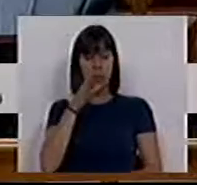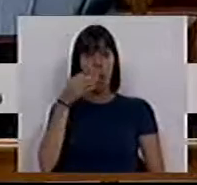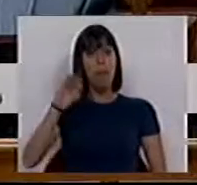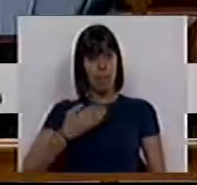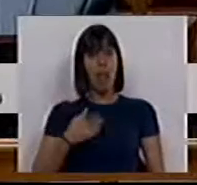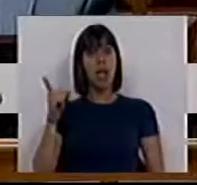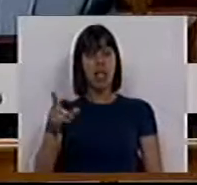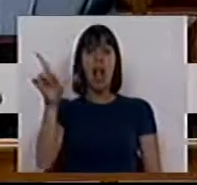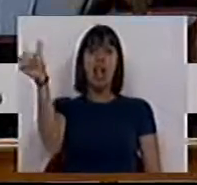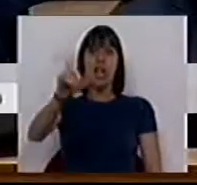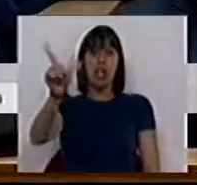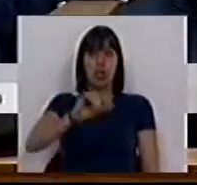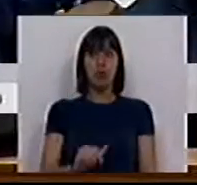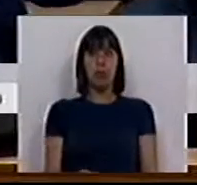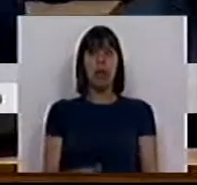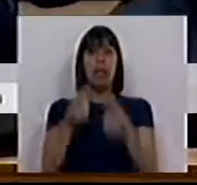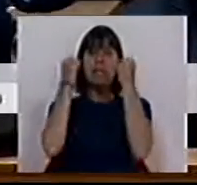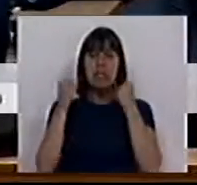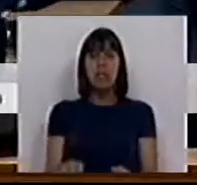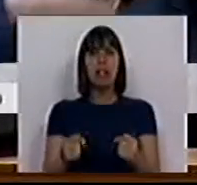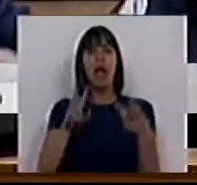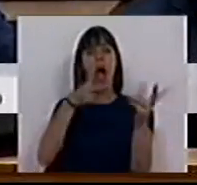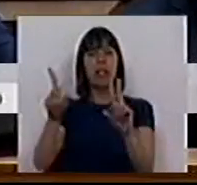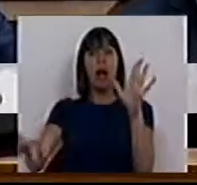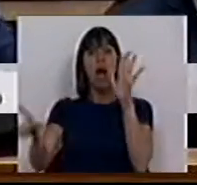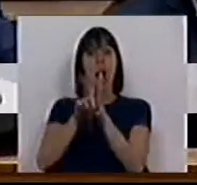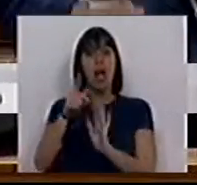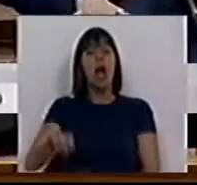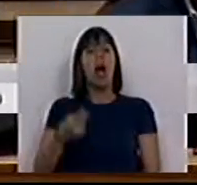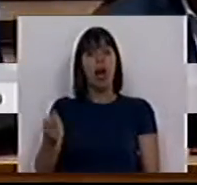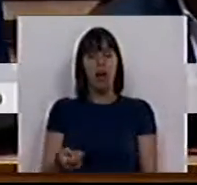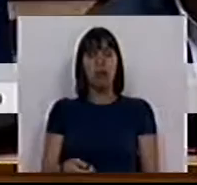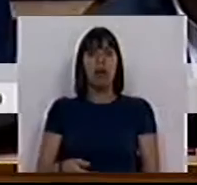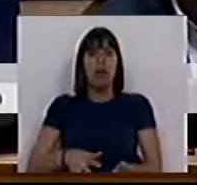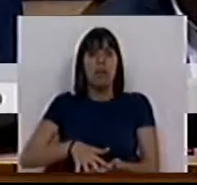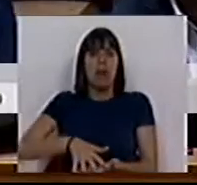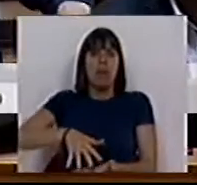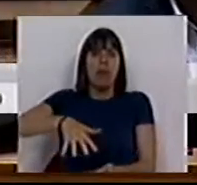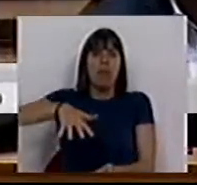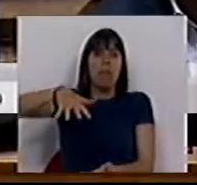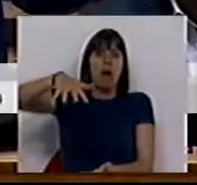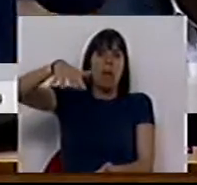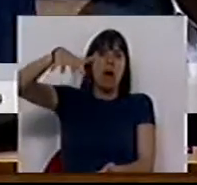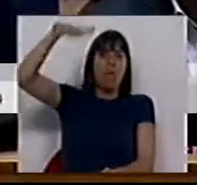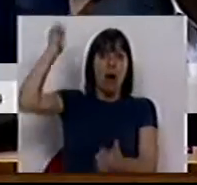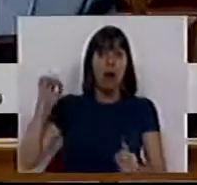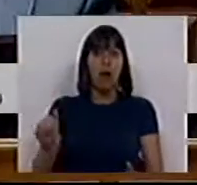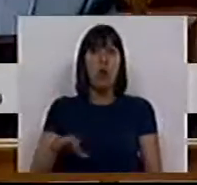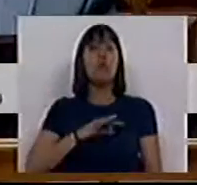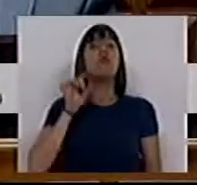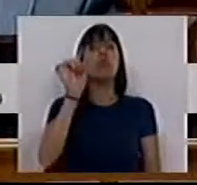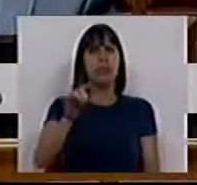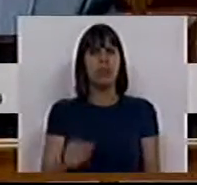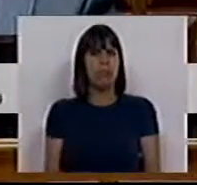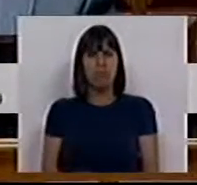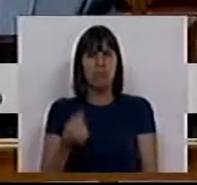do PSD por Lisboa, que insistem em alteração à lei das rendas, vai crescendo, vai crescendo e os Srs.